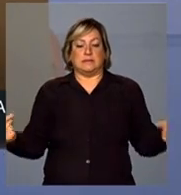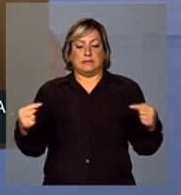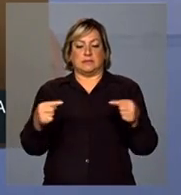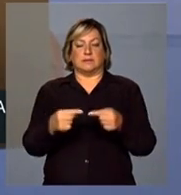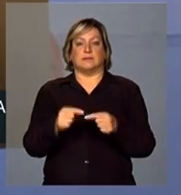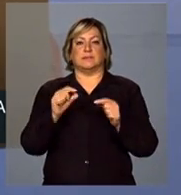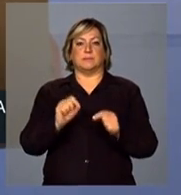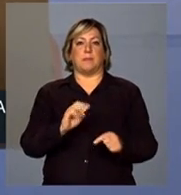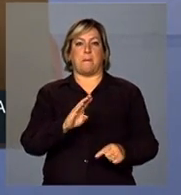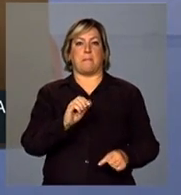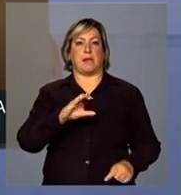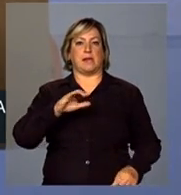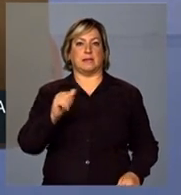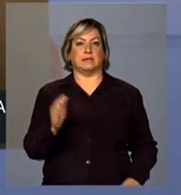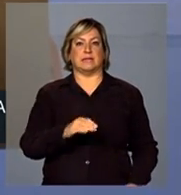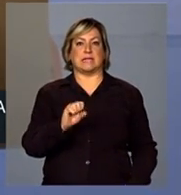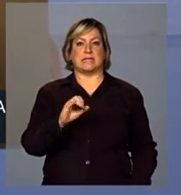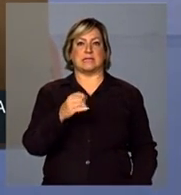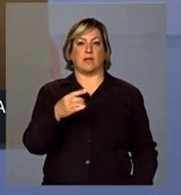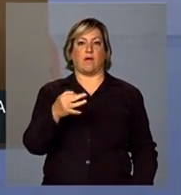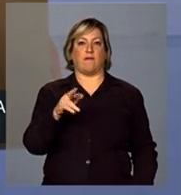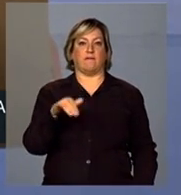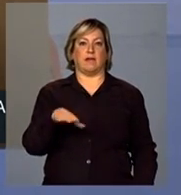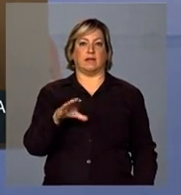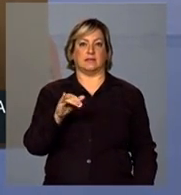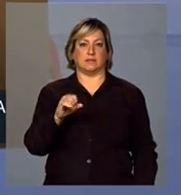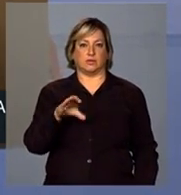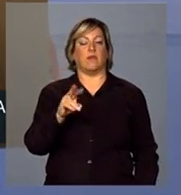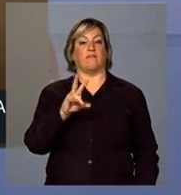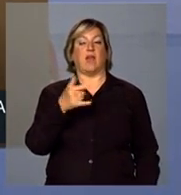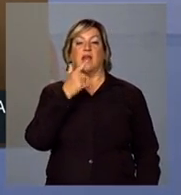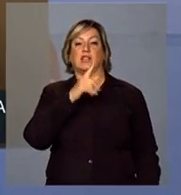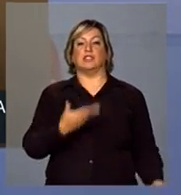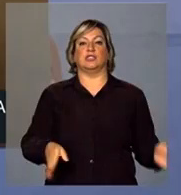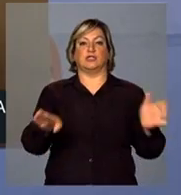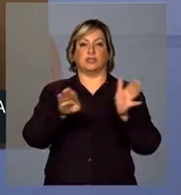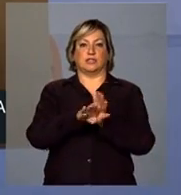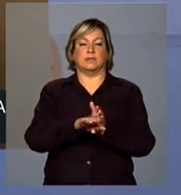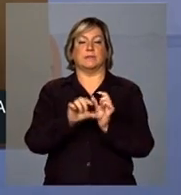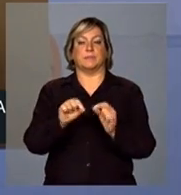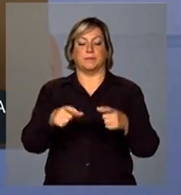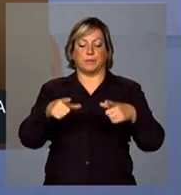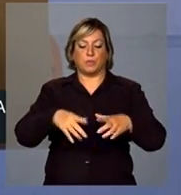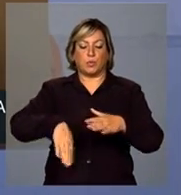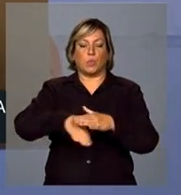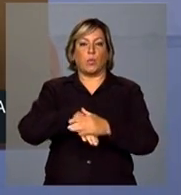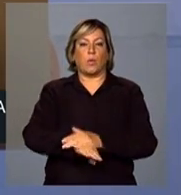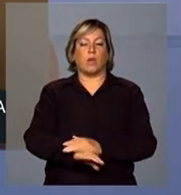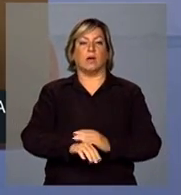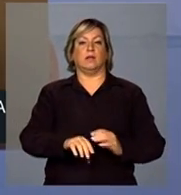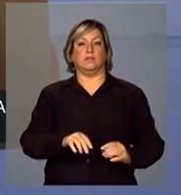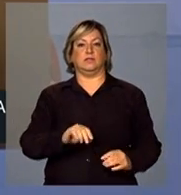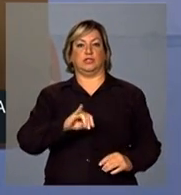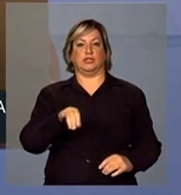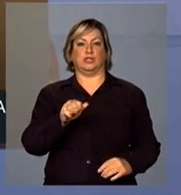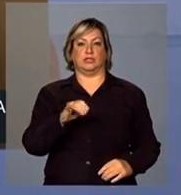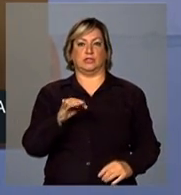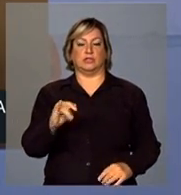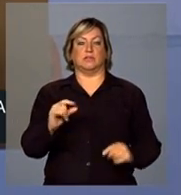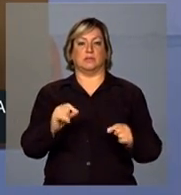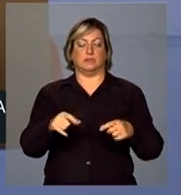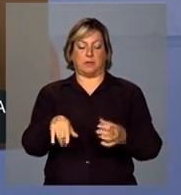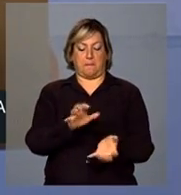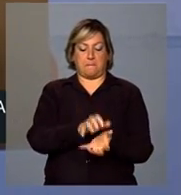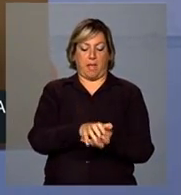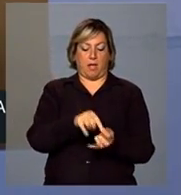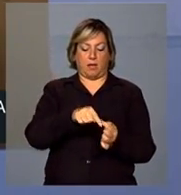da bacia do São Francisco vai chegar no reservatório de Jati, na divisa de Pernambuco com o